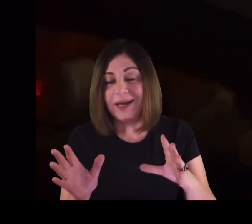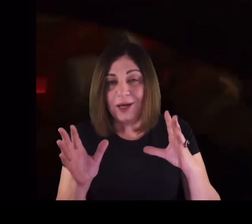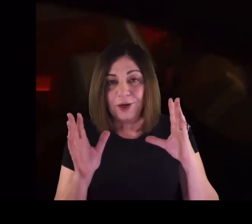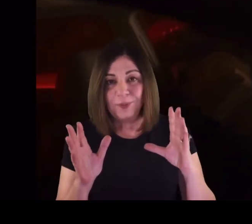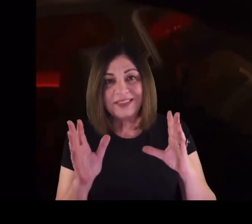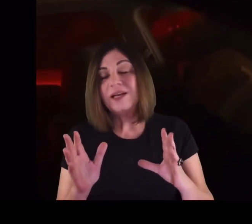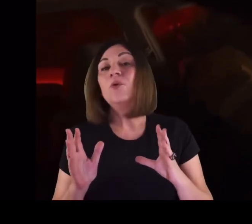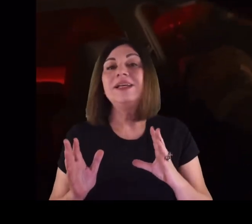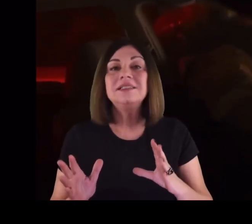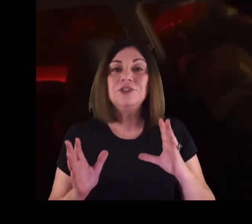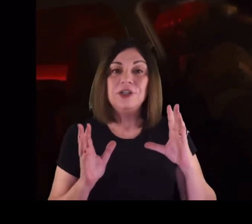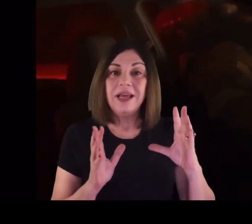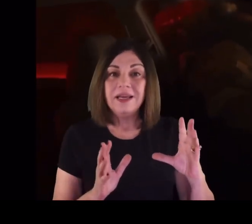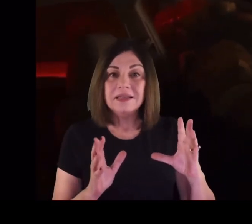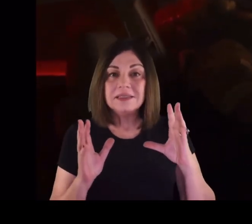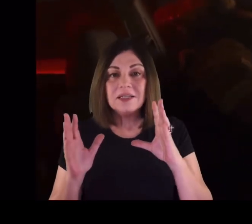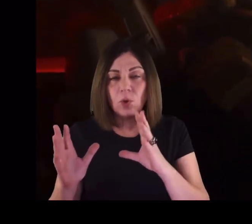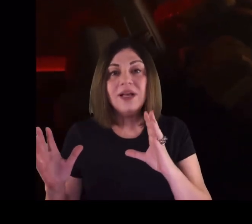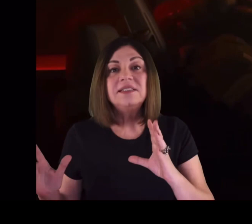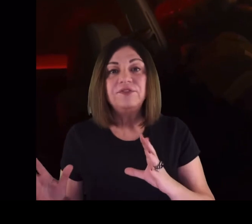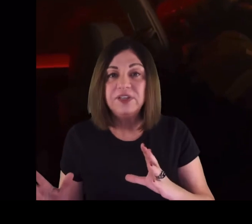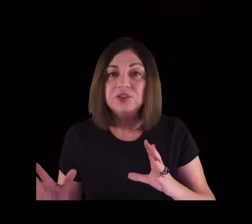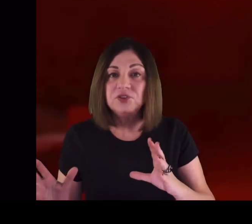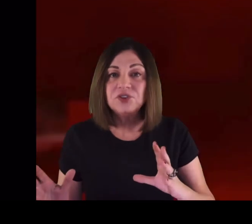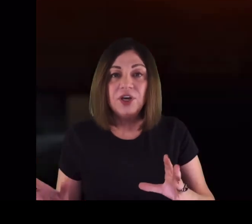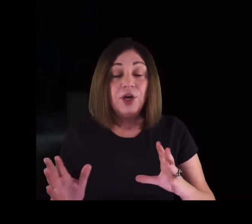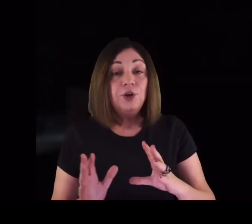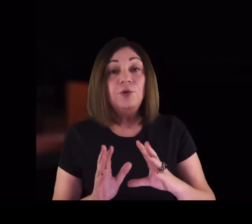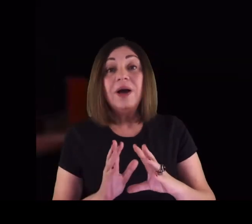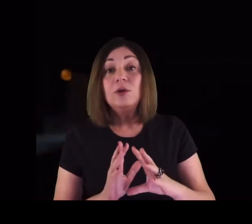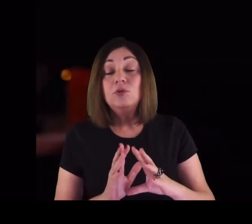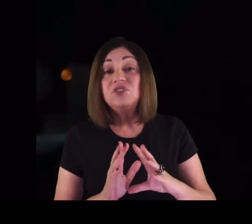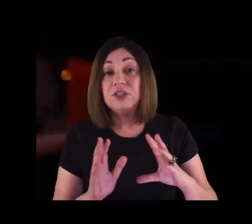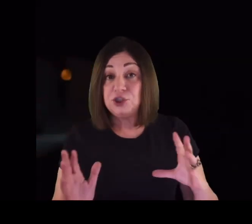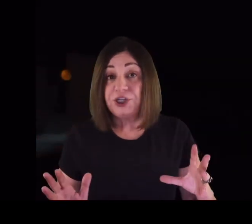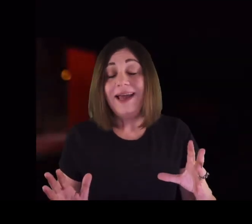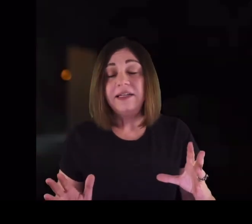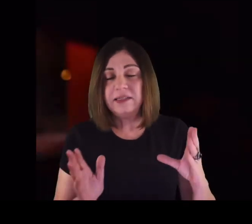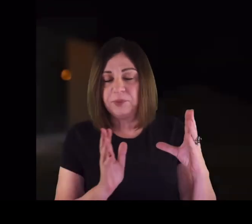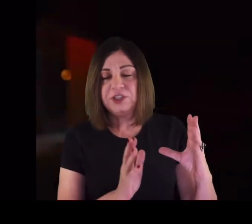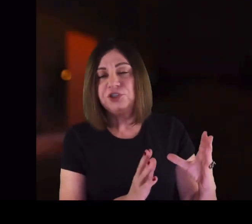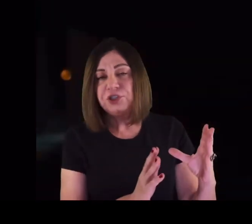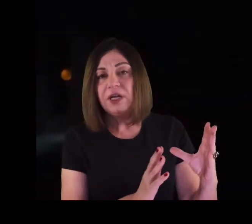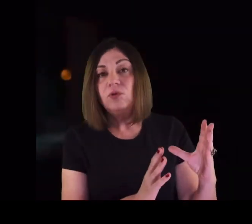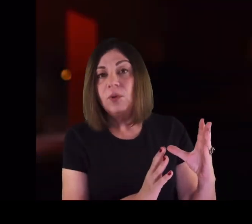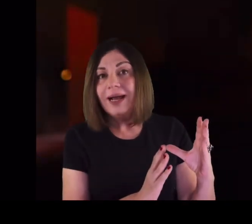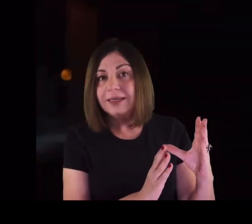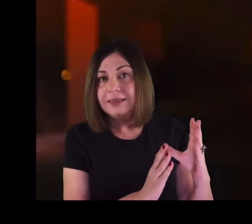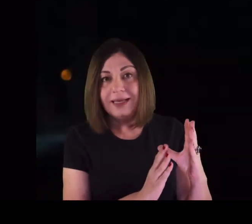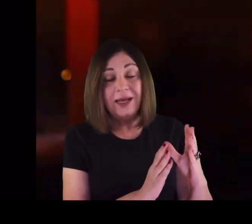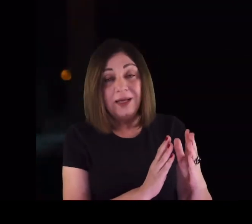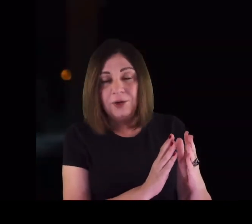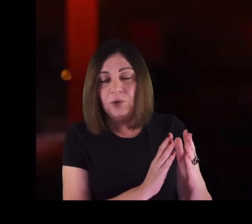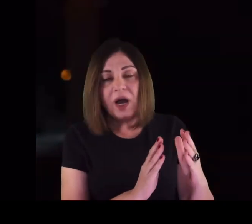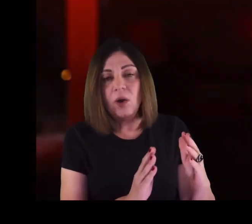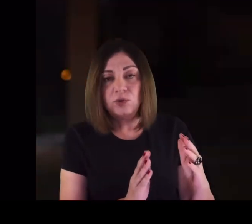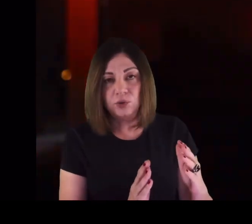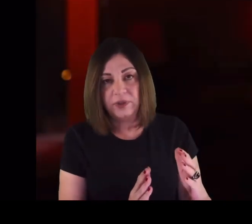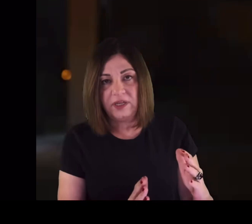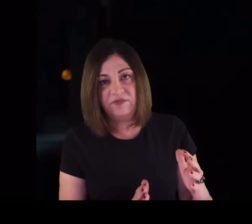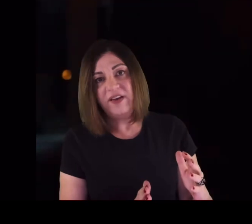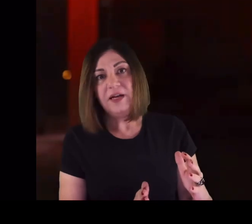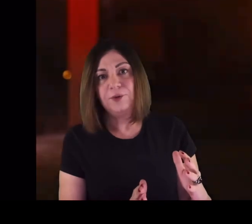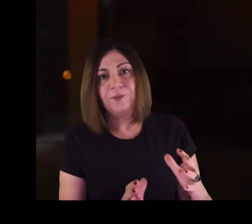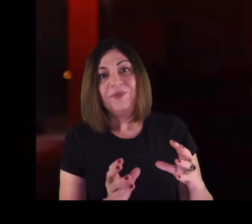reparem, numa sequência de takes quase fixos, numa luz gélida, porque a gente está num lugar que está no